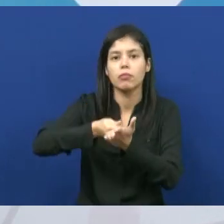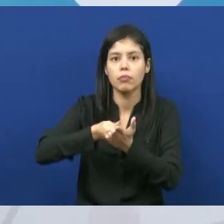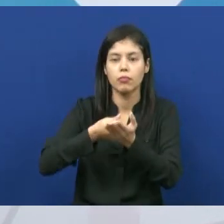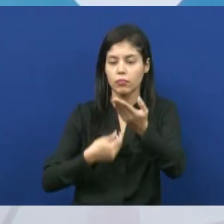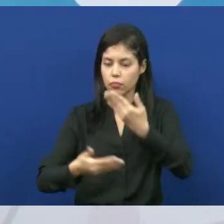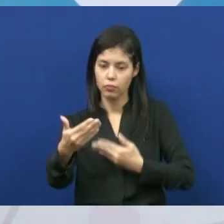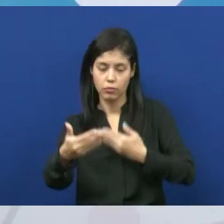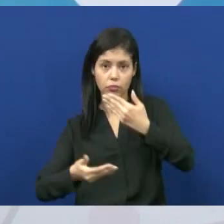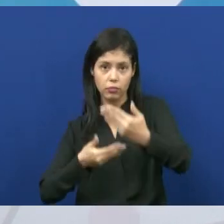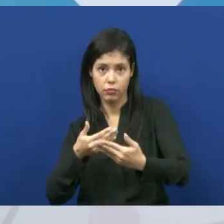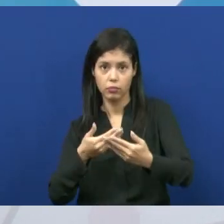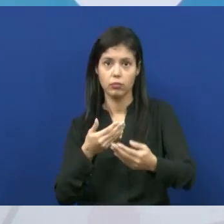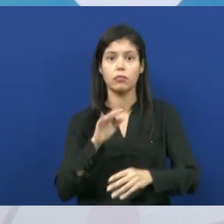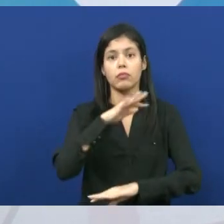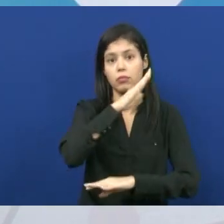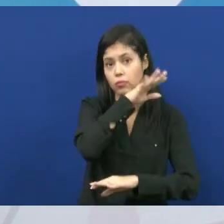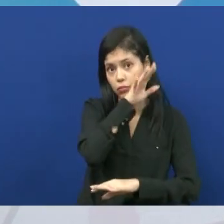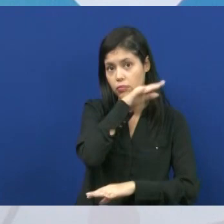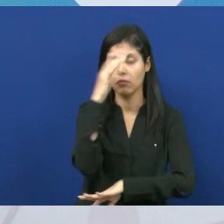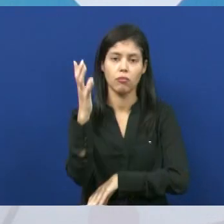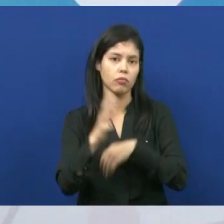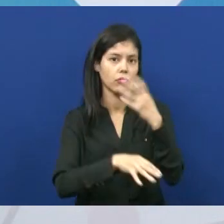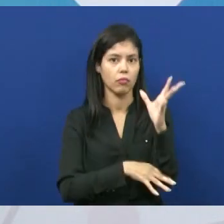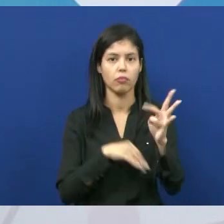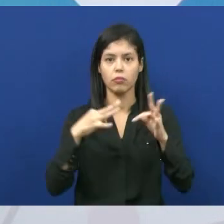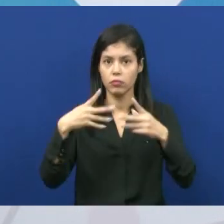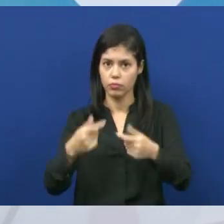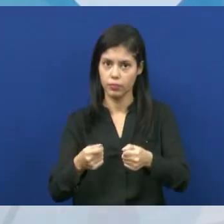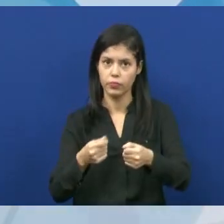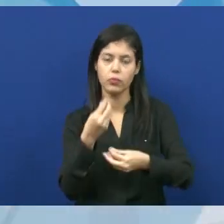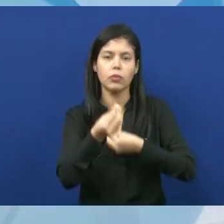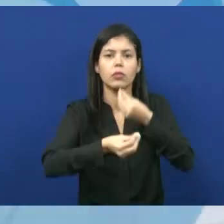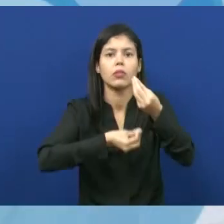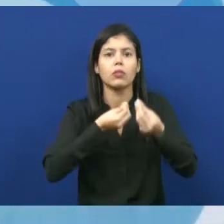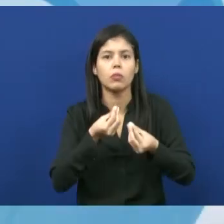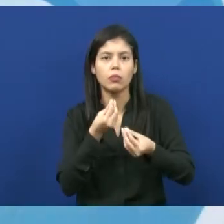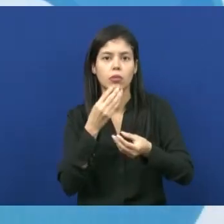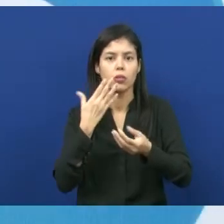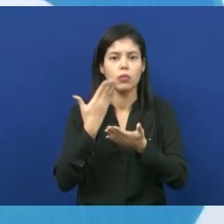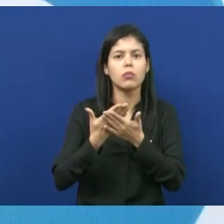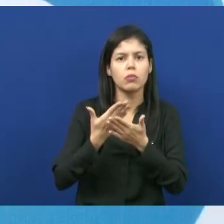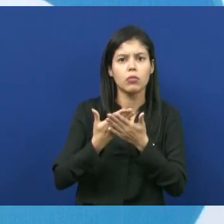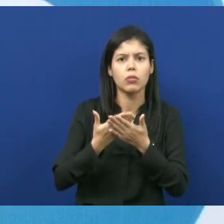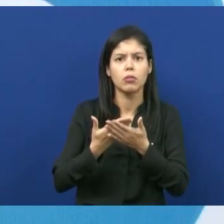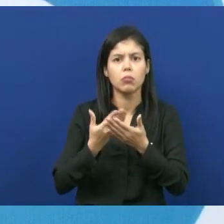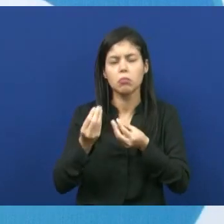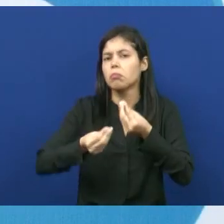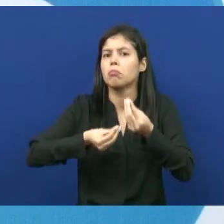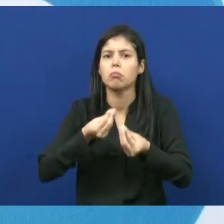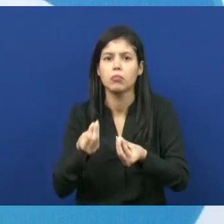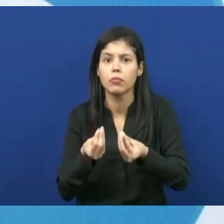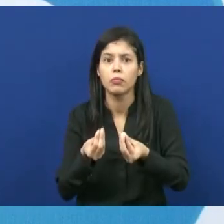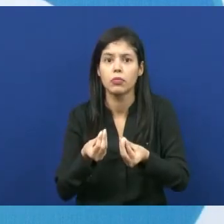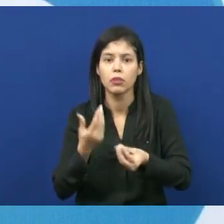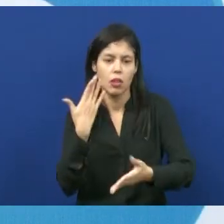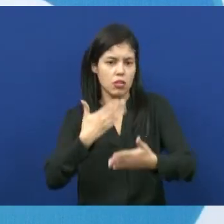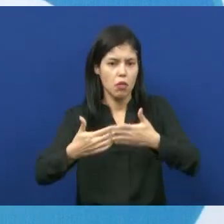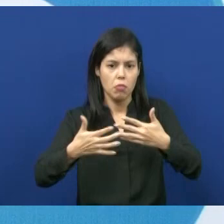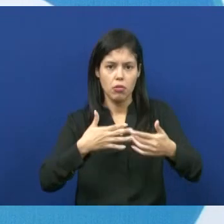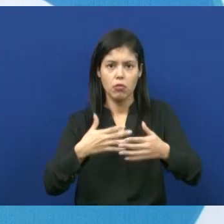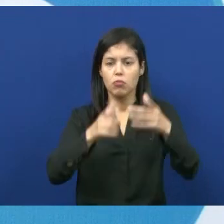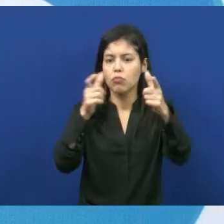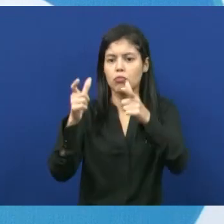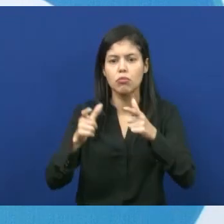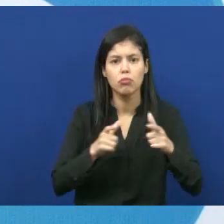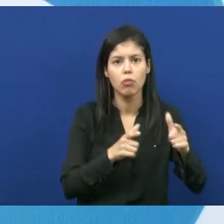relações entre eles. Mas como é que eu consigo estudar sobre determinado ser vivo, independente